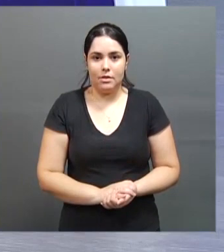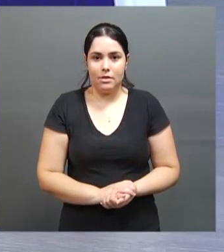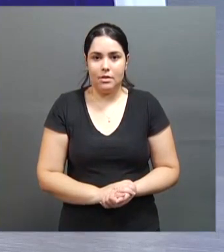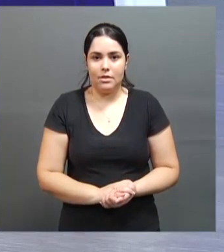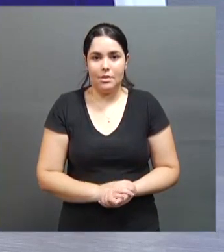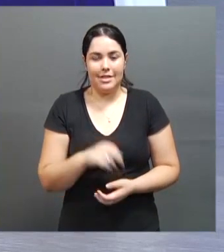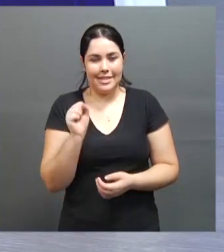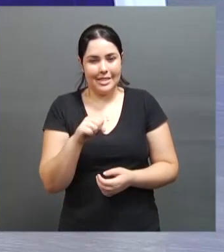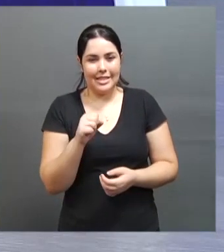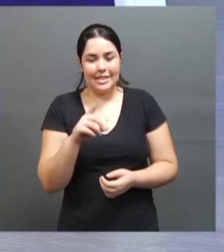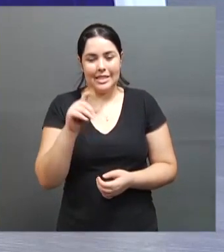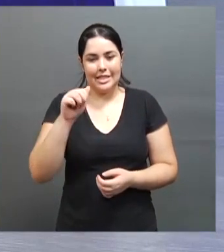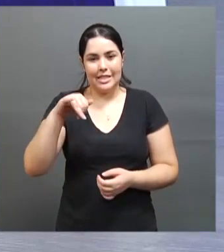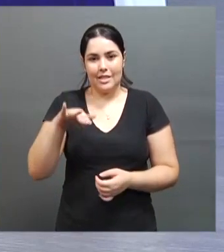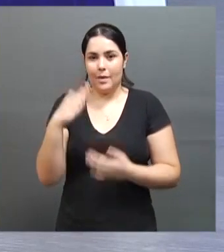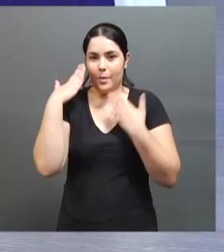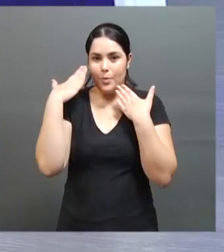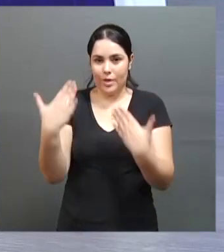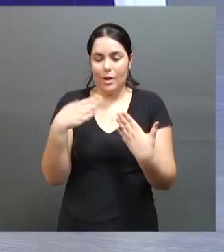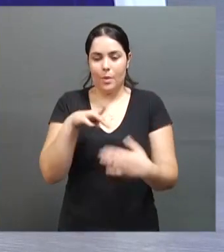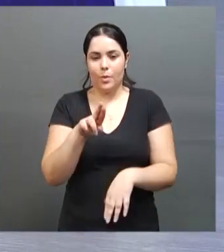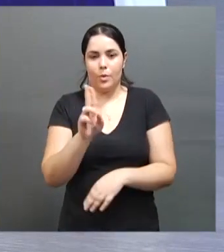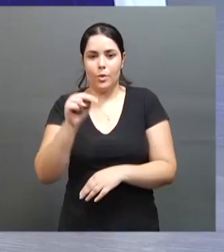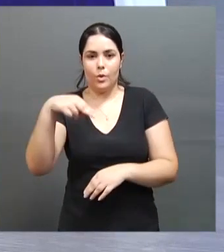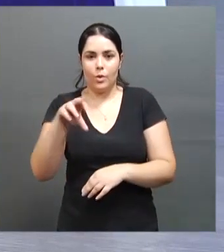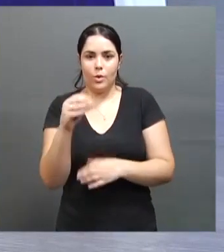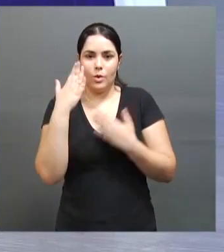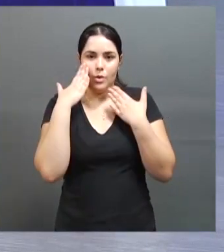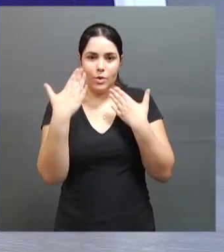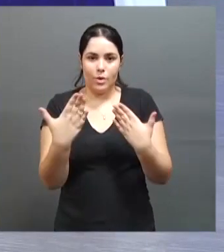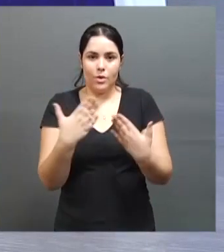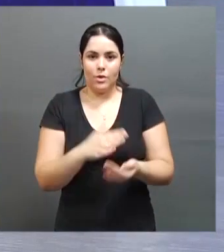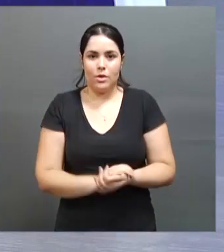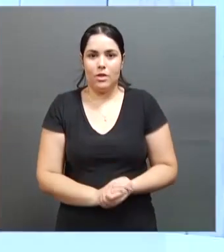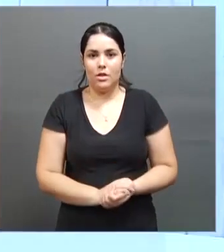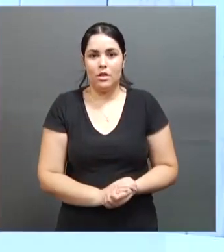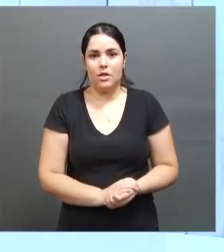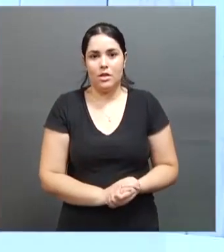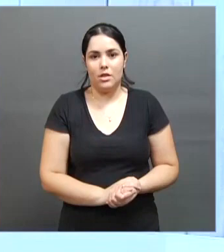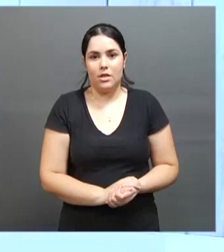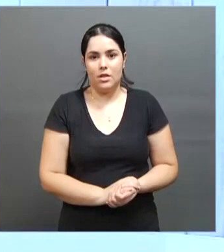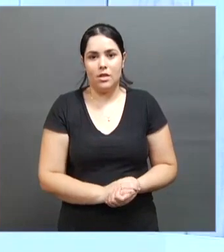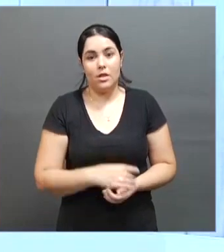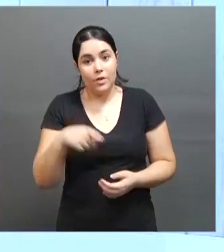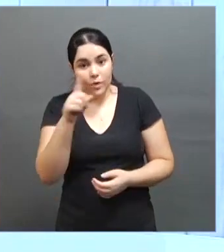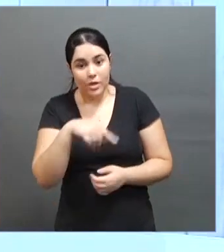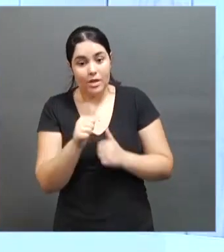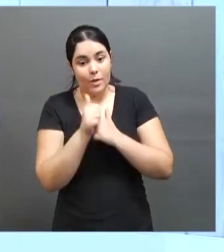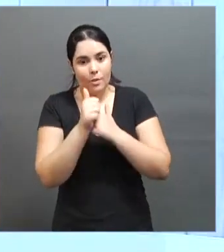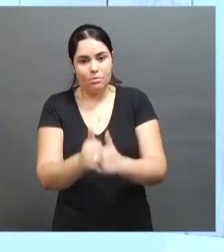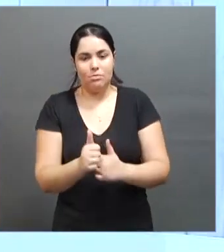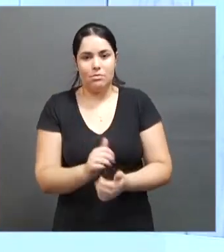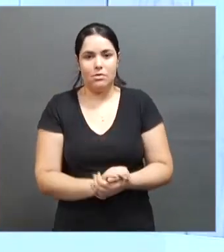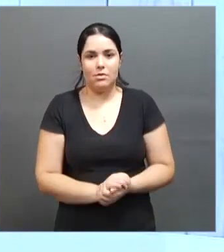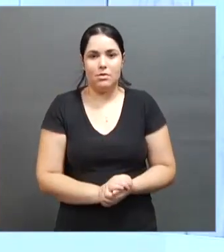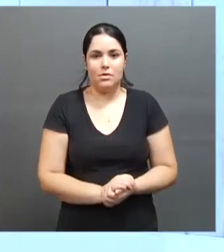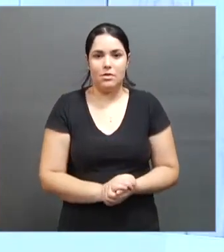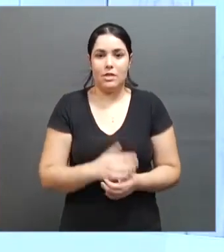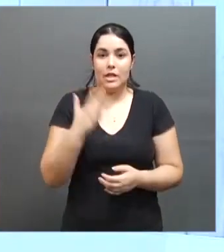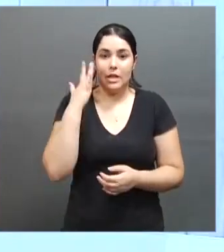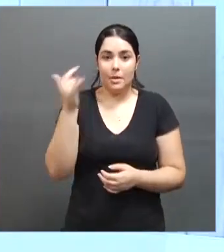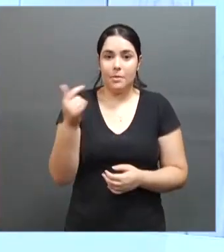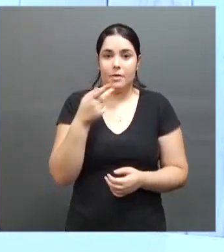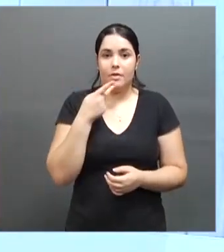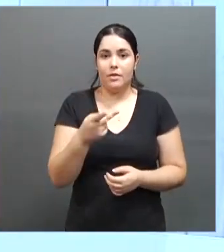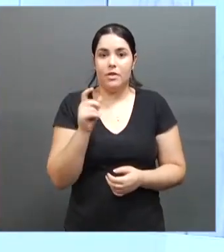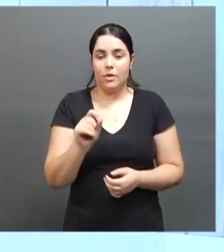certeza. Dani, muito obrigada, Bruno, muito obrigada também pela contribuição de vocês, muito obrigada a você pela companhia, e na edição de amanhã